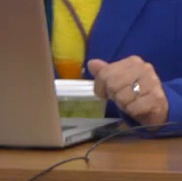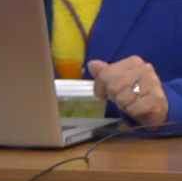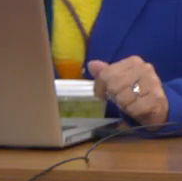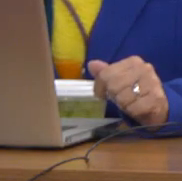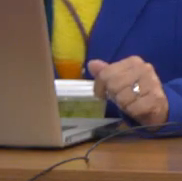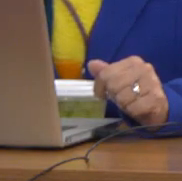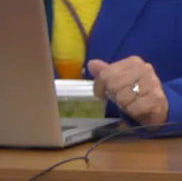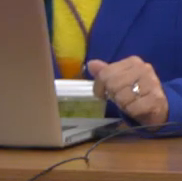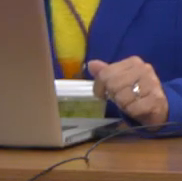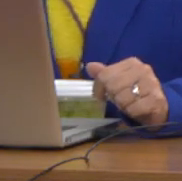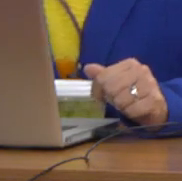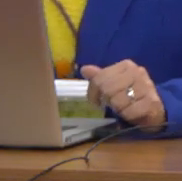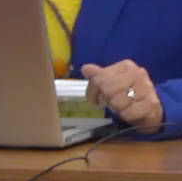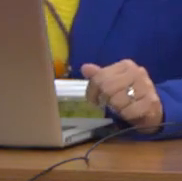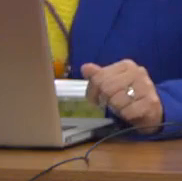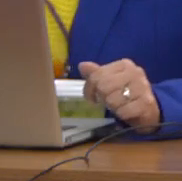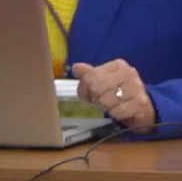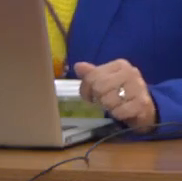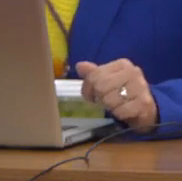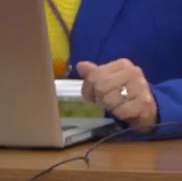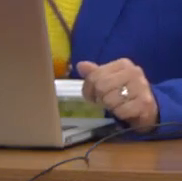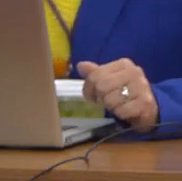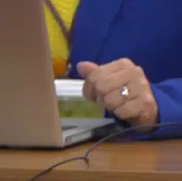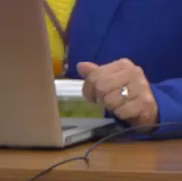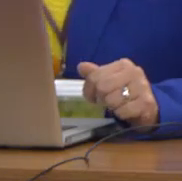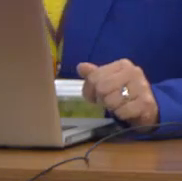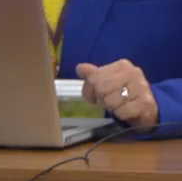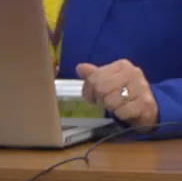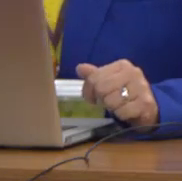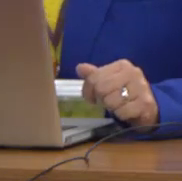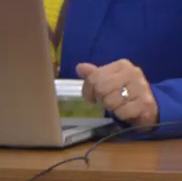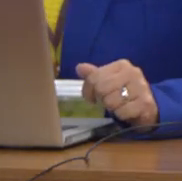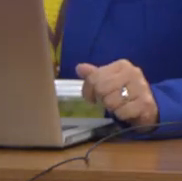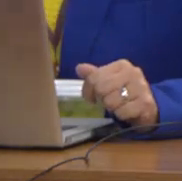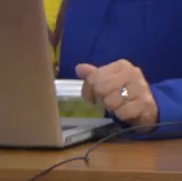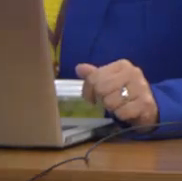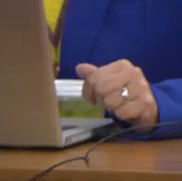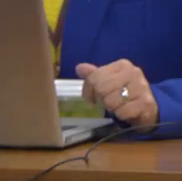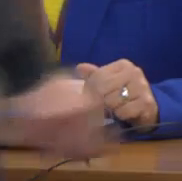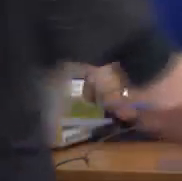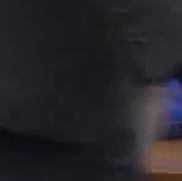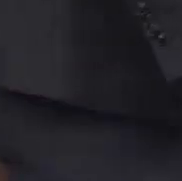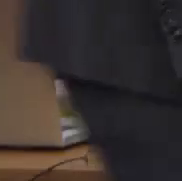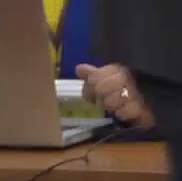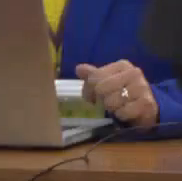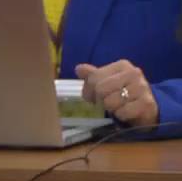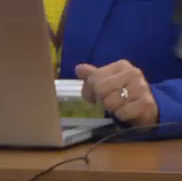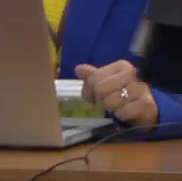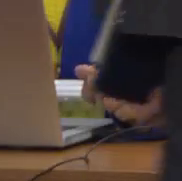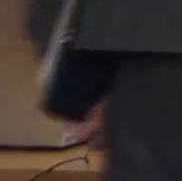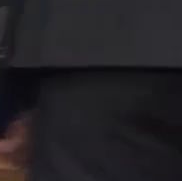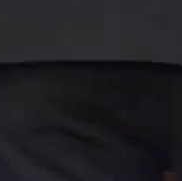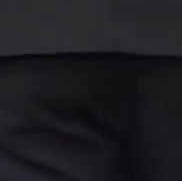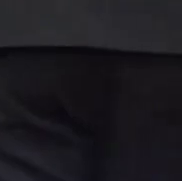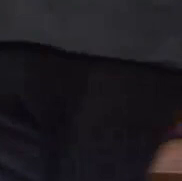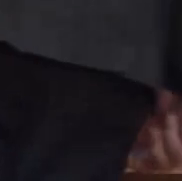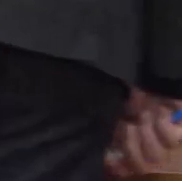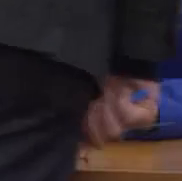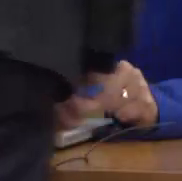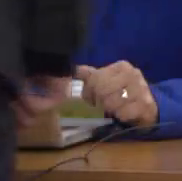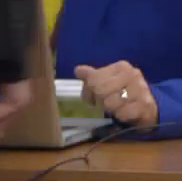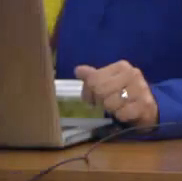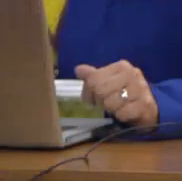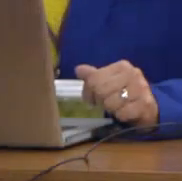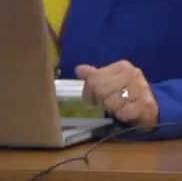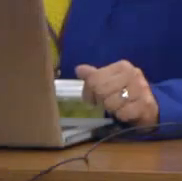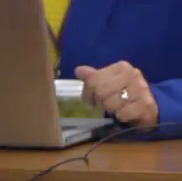e toda a sua equipe pela coragem e o desafio que tem de assumir uma secretaria onde o governo do